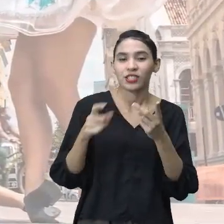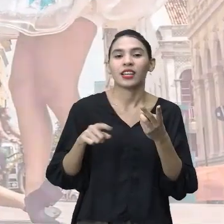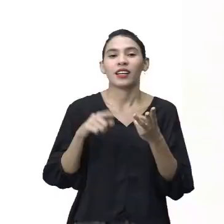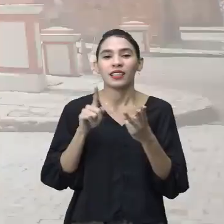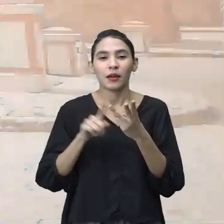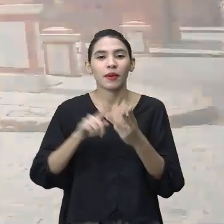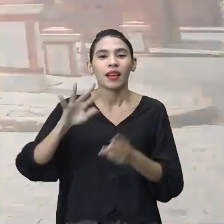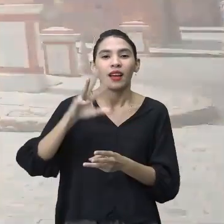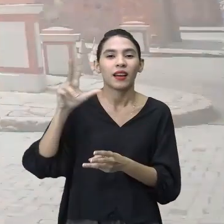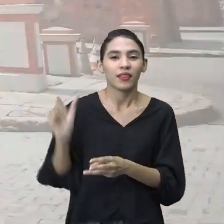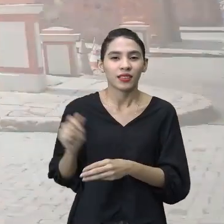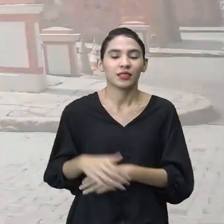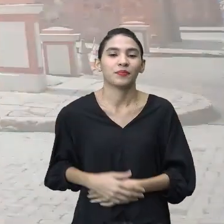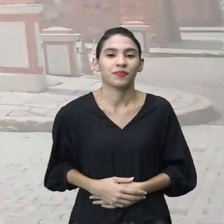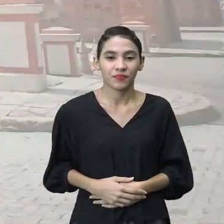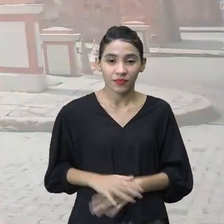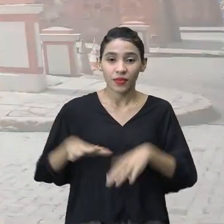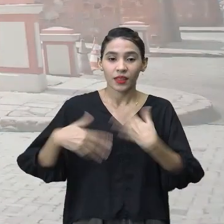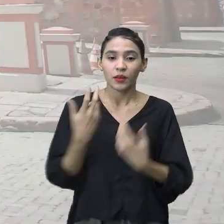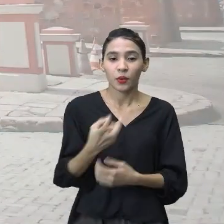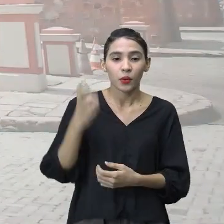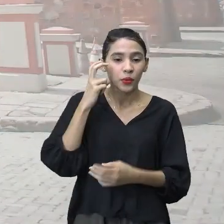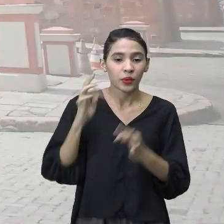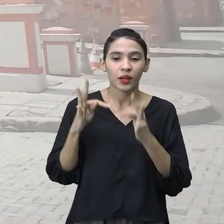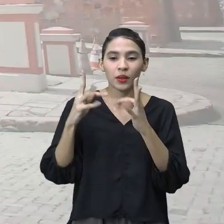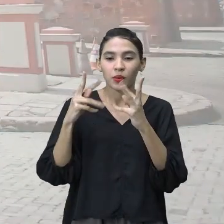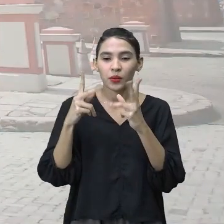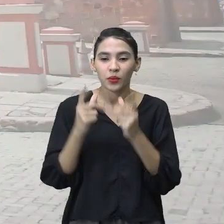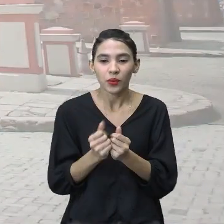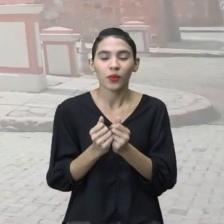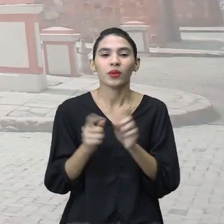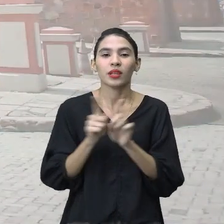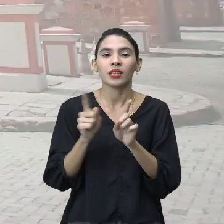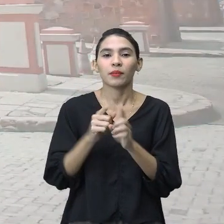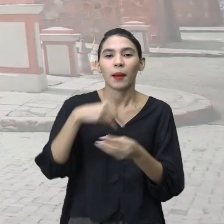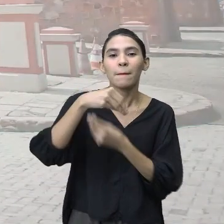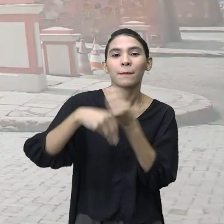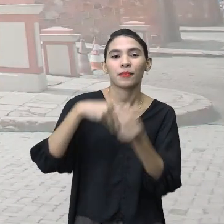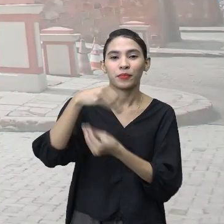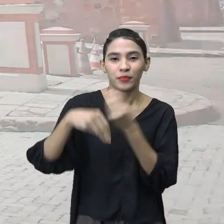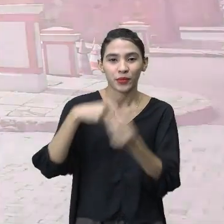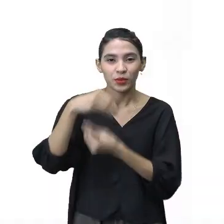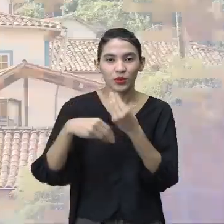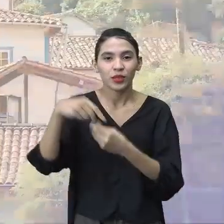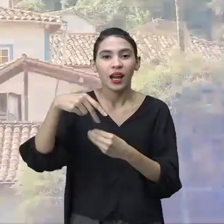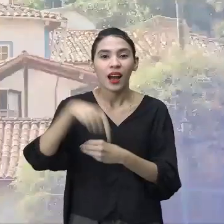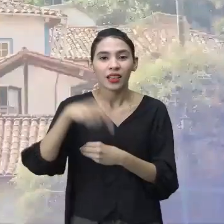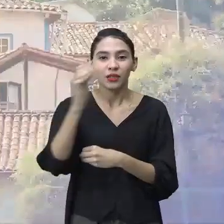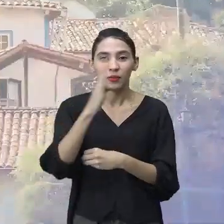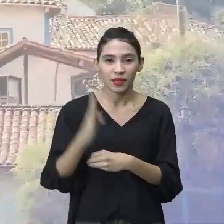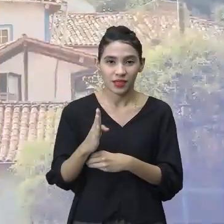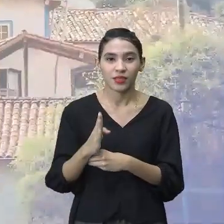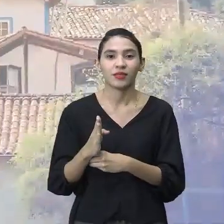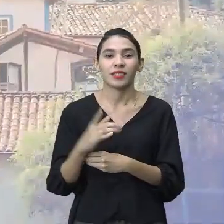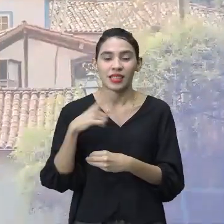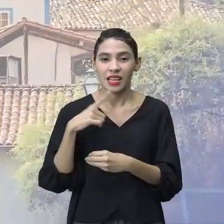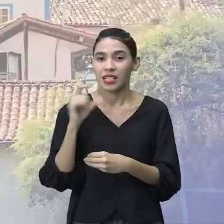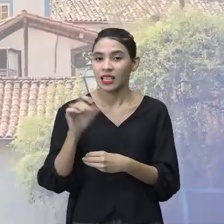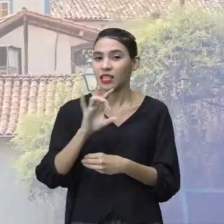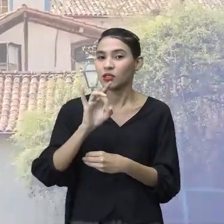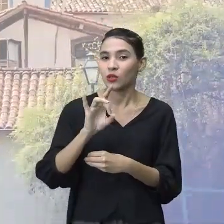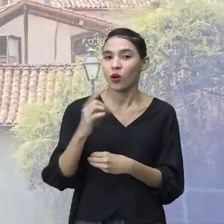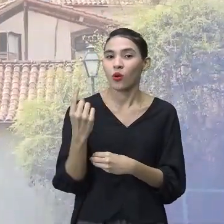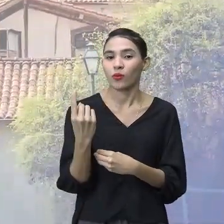africano. Então, essa cultura toda fez o quê? A miscigenação no Brasil. E isso envolve não